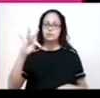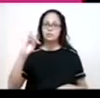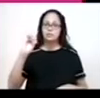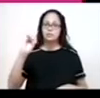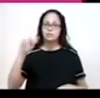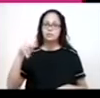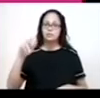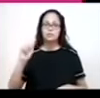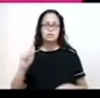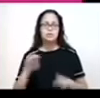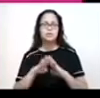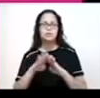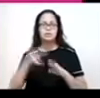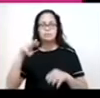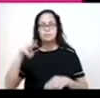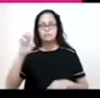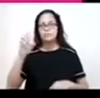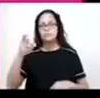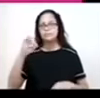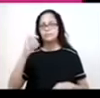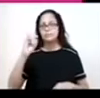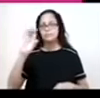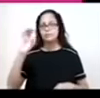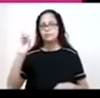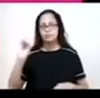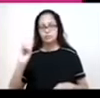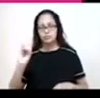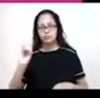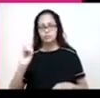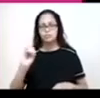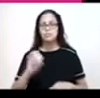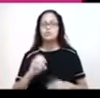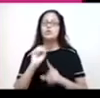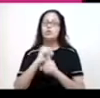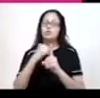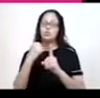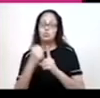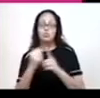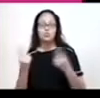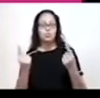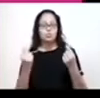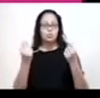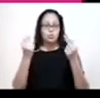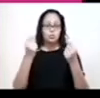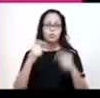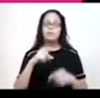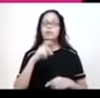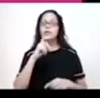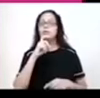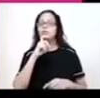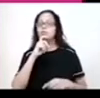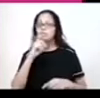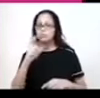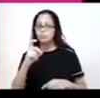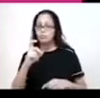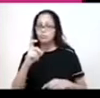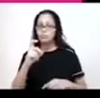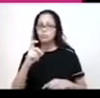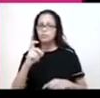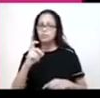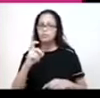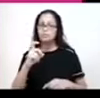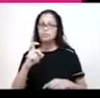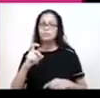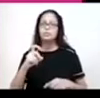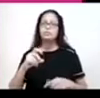Esse mapa aqui mostra essa divisão aí também considerada como socioeconômica. Aqui então na cor verde nós temos a América Latina e na cor